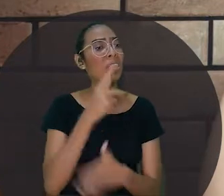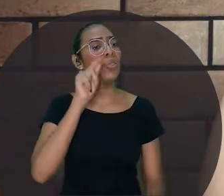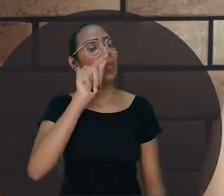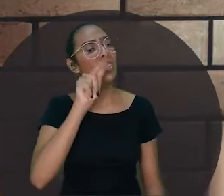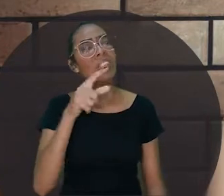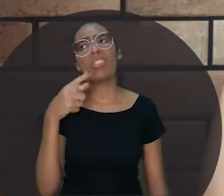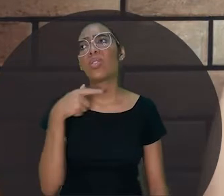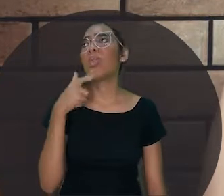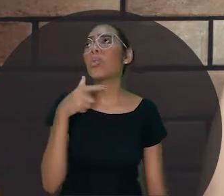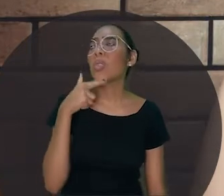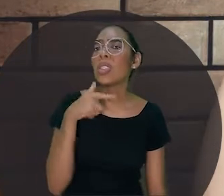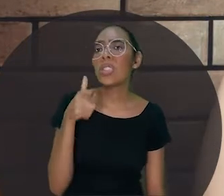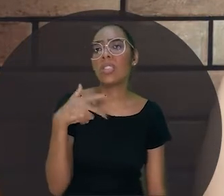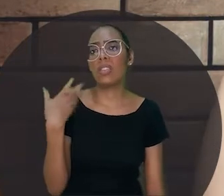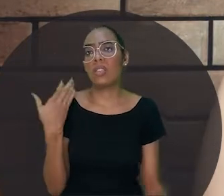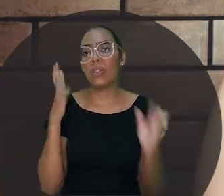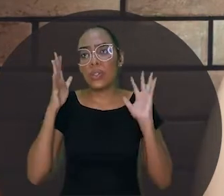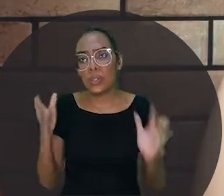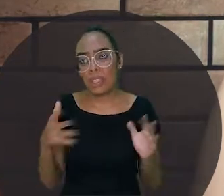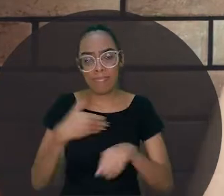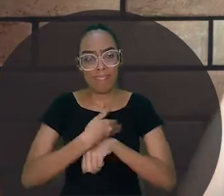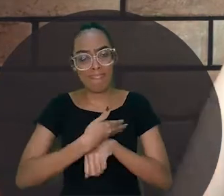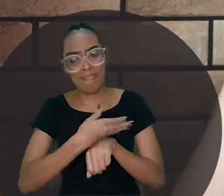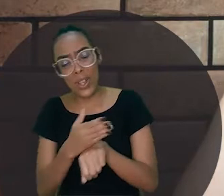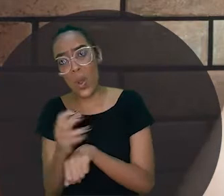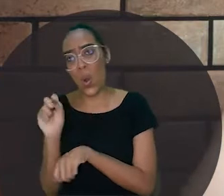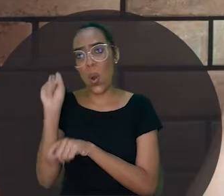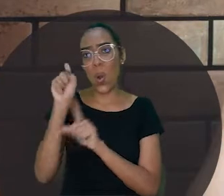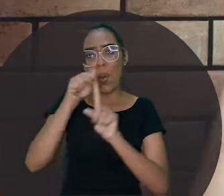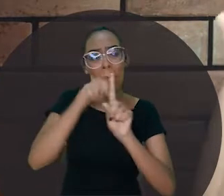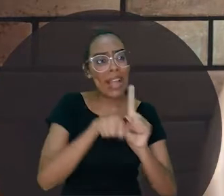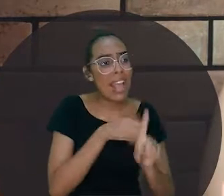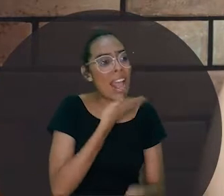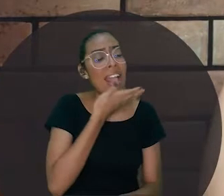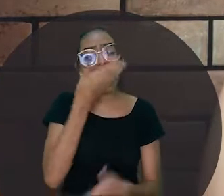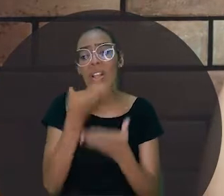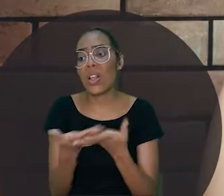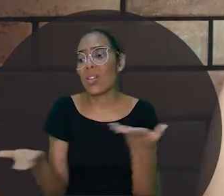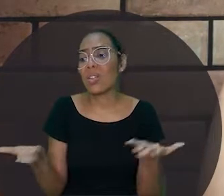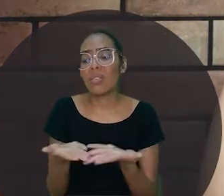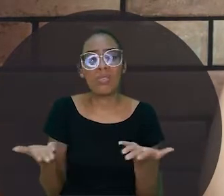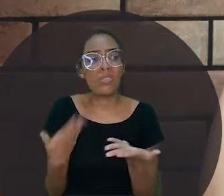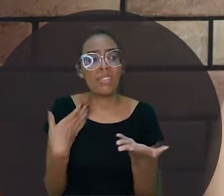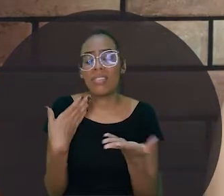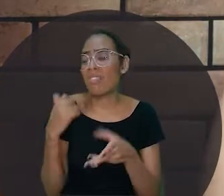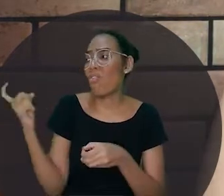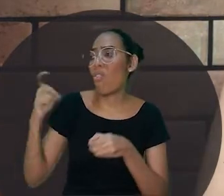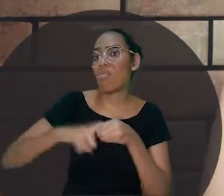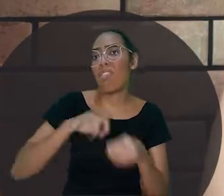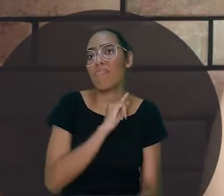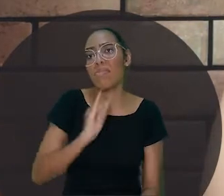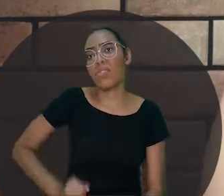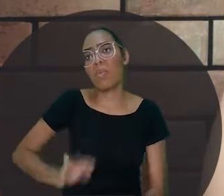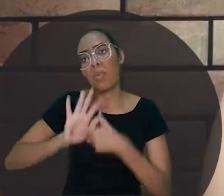disse, vovô, o que está acontecendo? A minha planta não está germinando, já se passaram oito meses e não acontece nada. Daqui a pouco